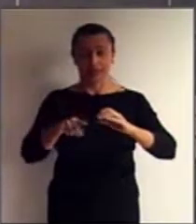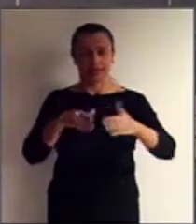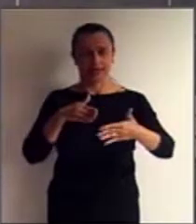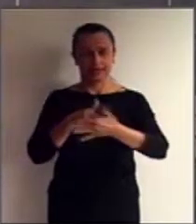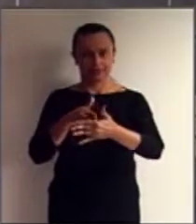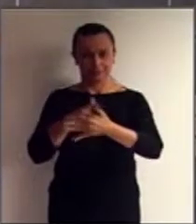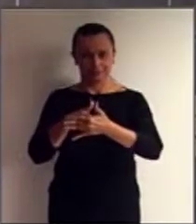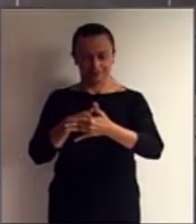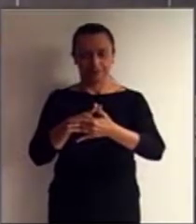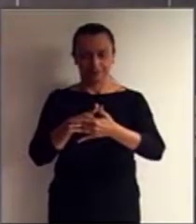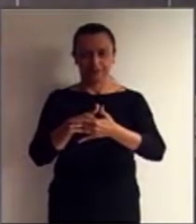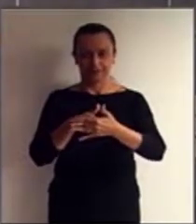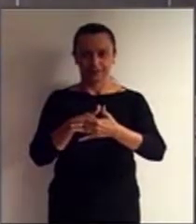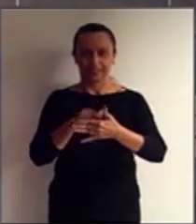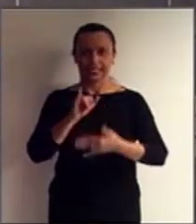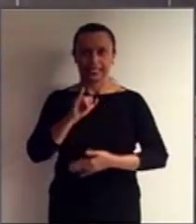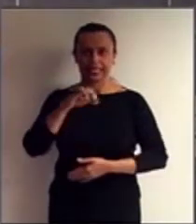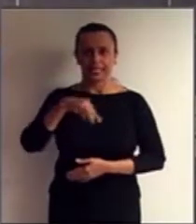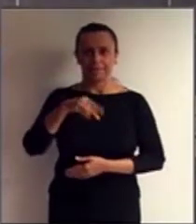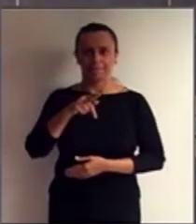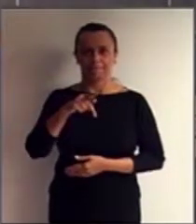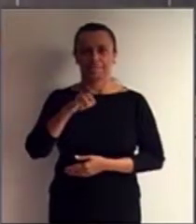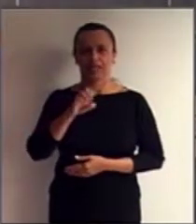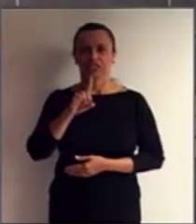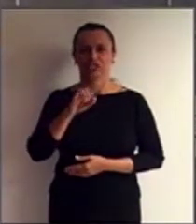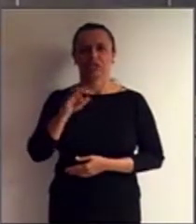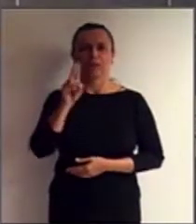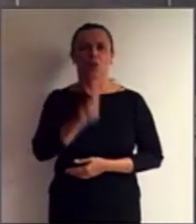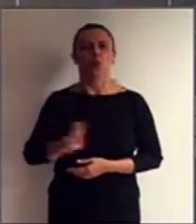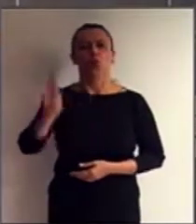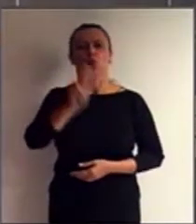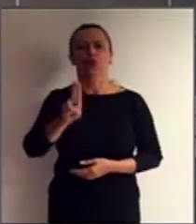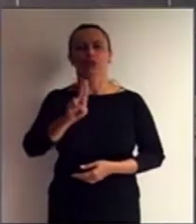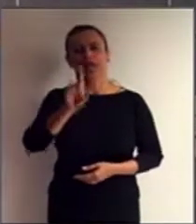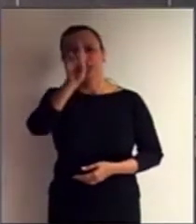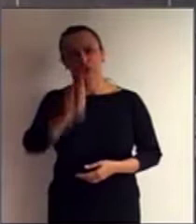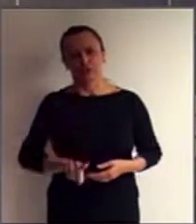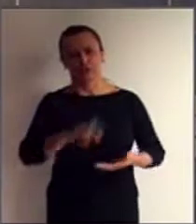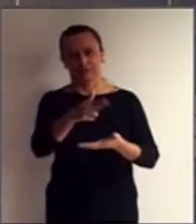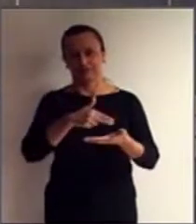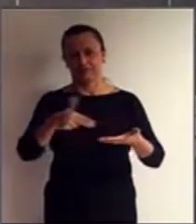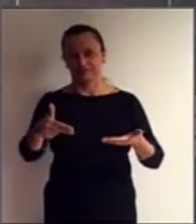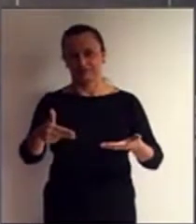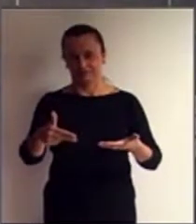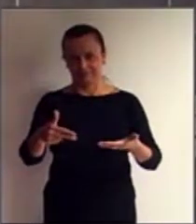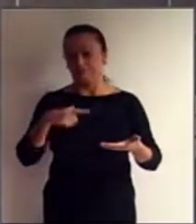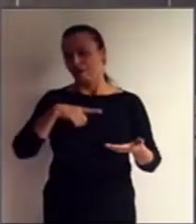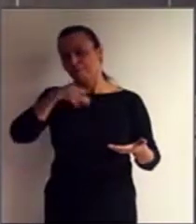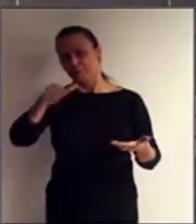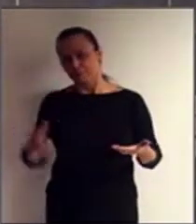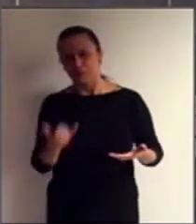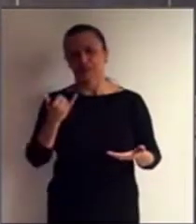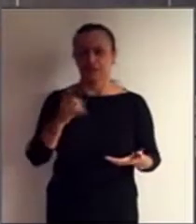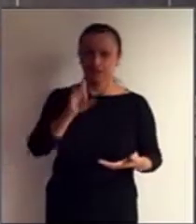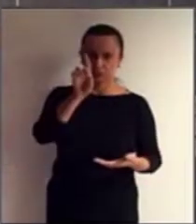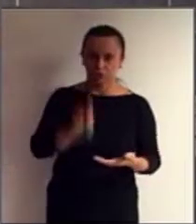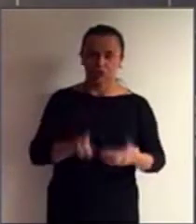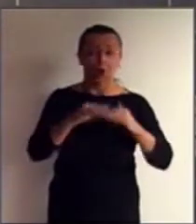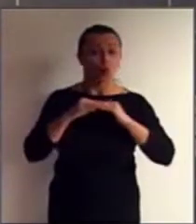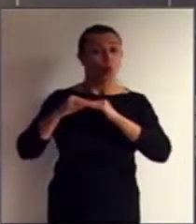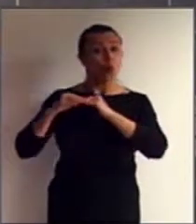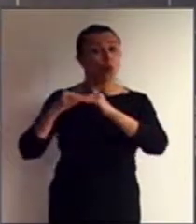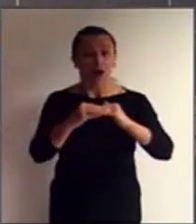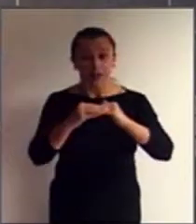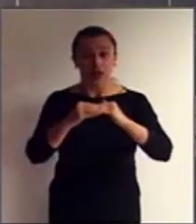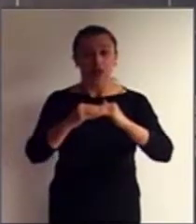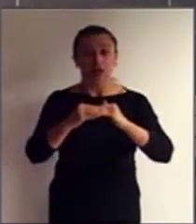para o usufruto desse direito, o uso desse direito, ou o desfrute desse direito, em igualdade de